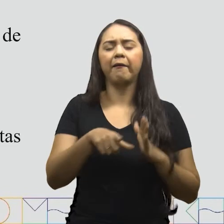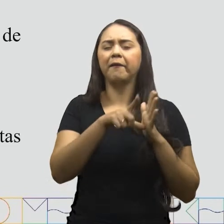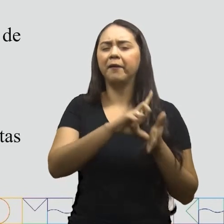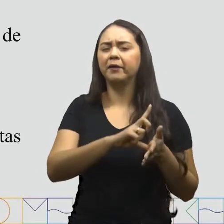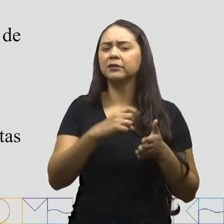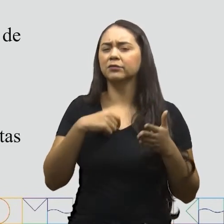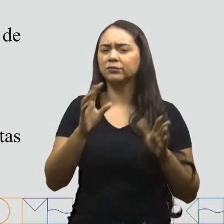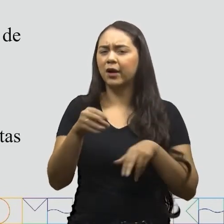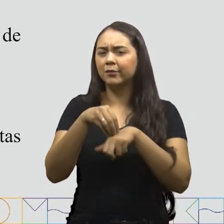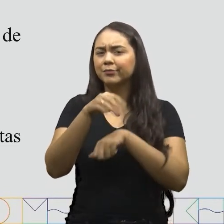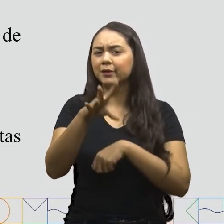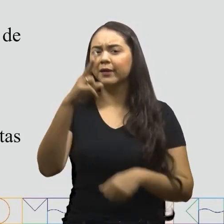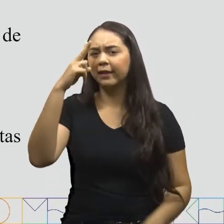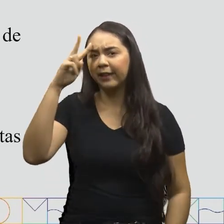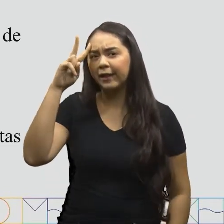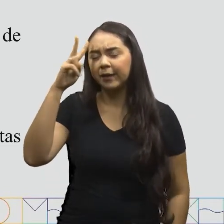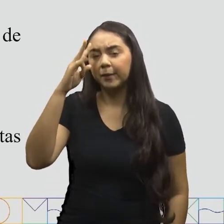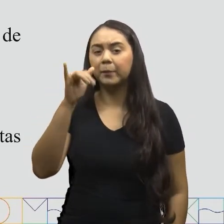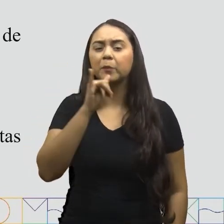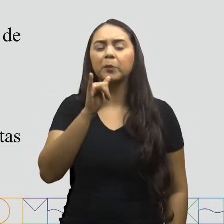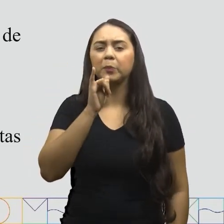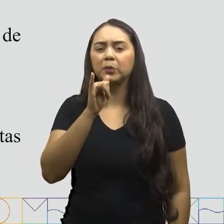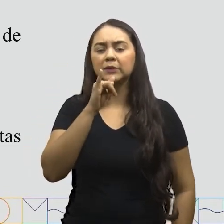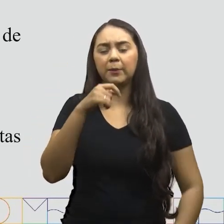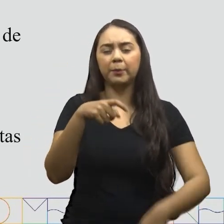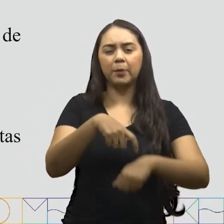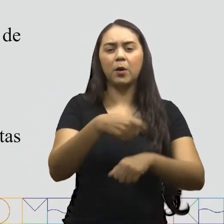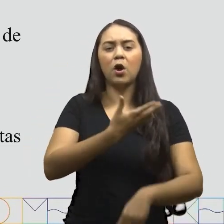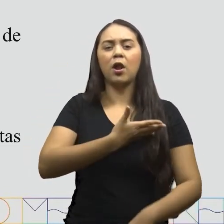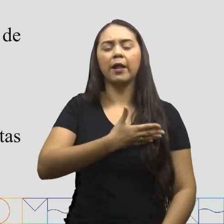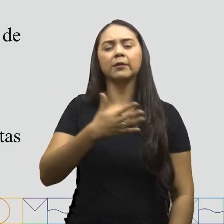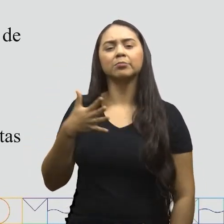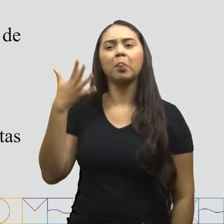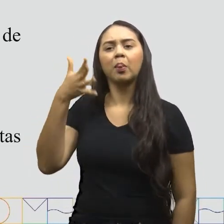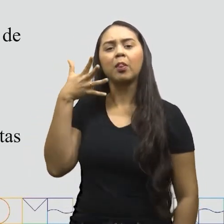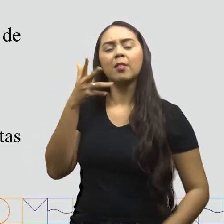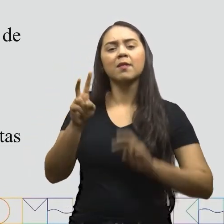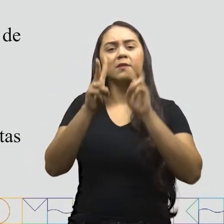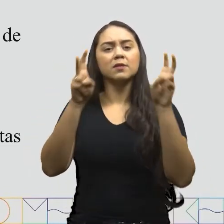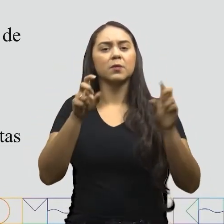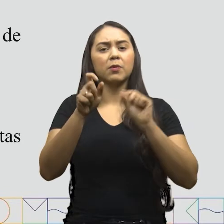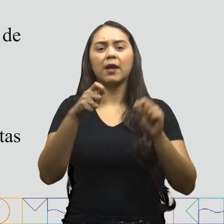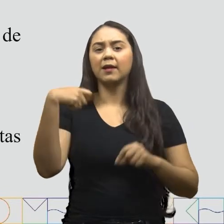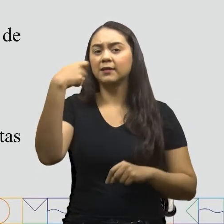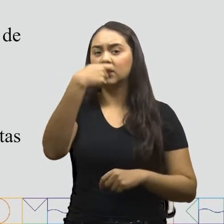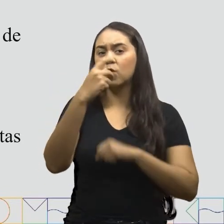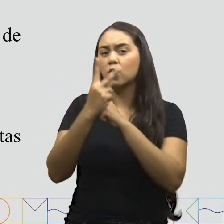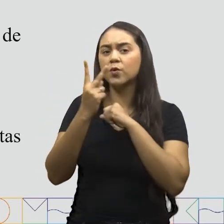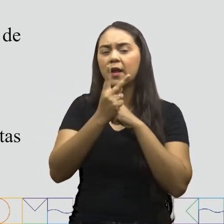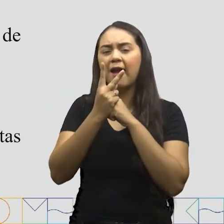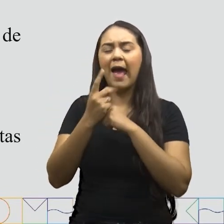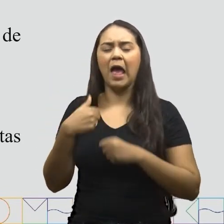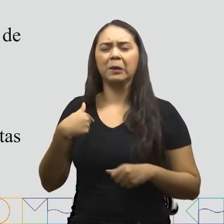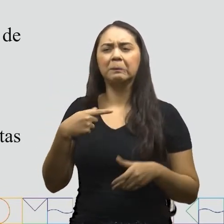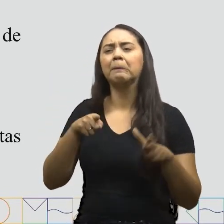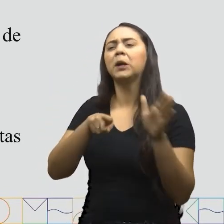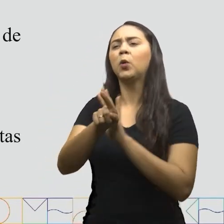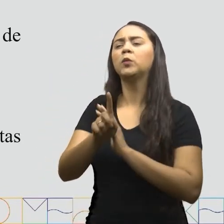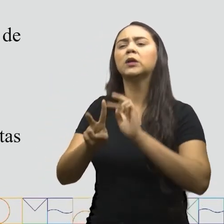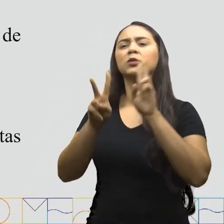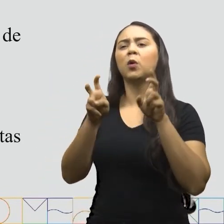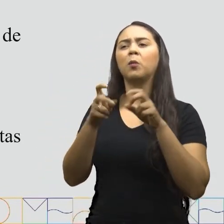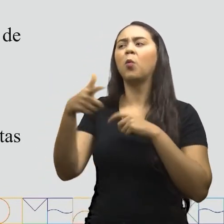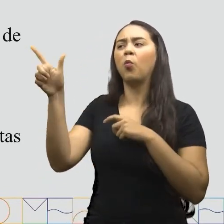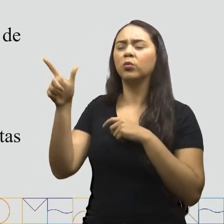comentar sobre isso Lembra? Quando o coleguinha está falando sobre cuidados com os dentes Eu devo fazer uma pergunta